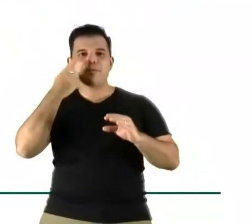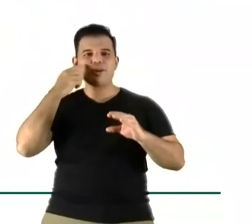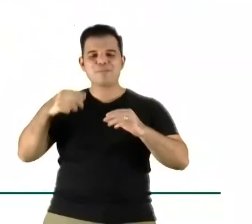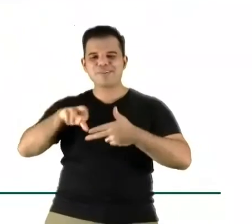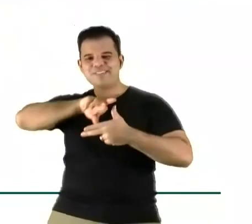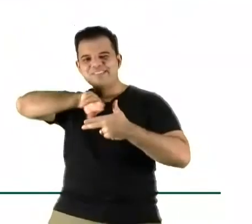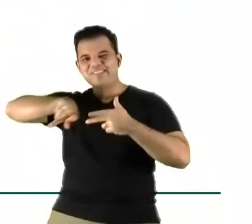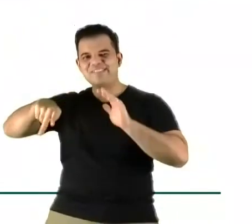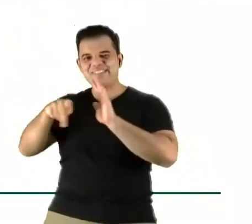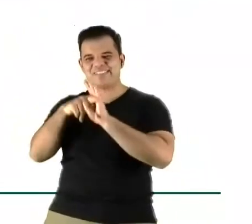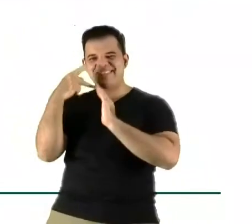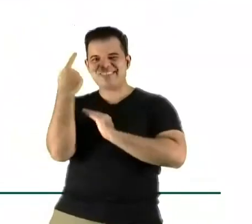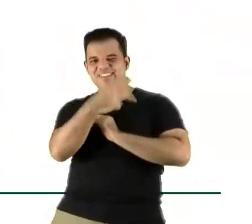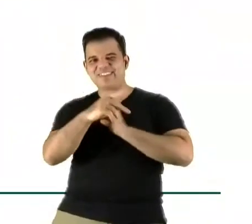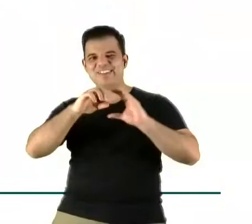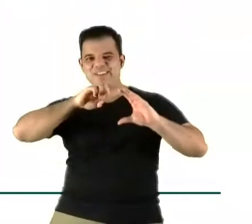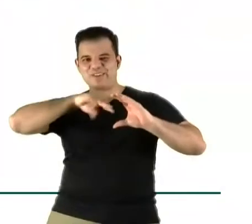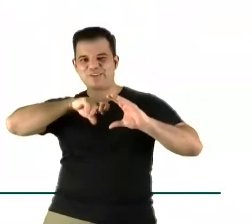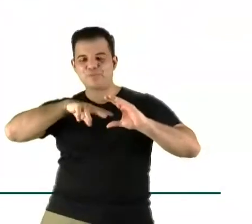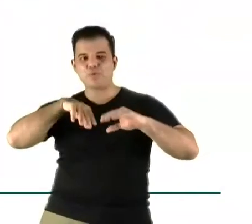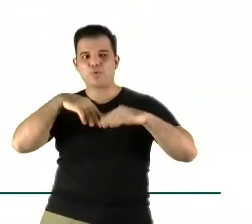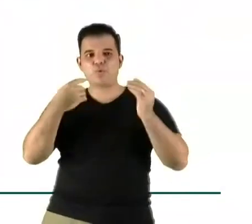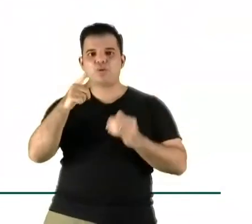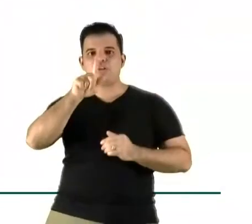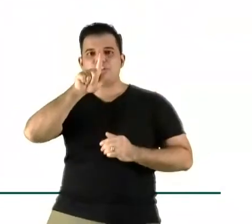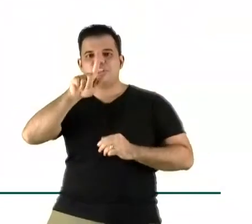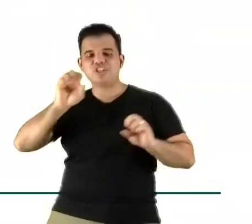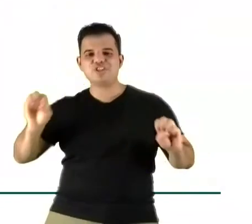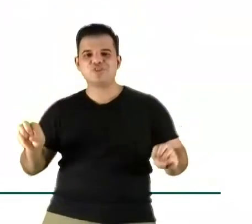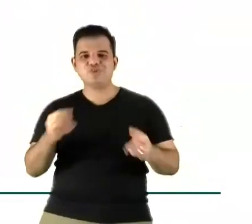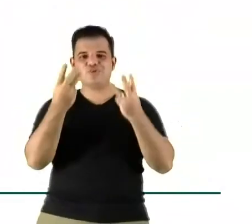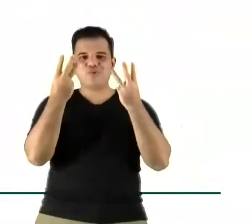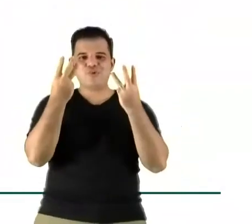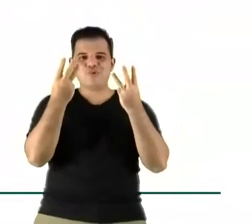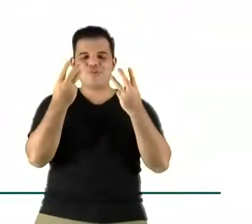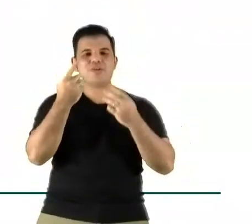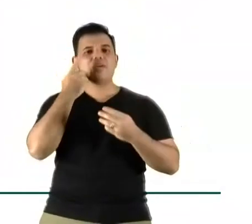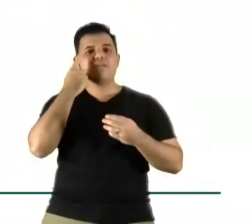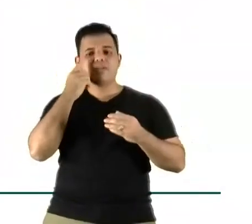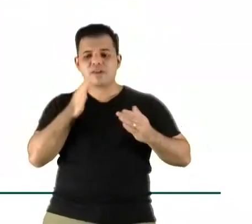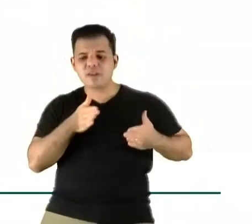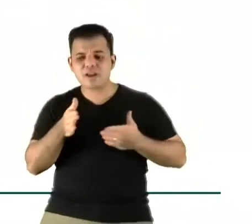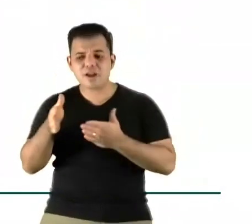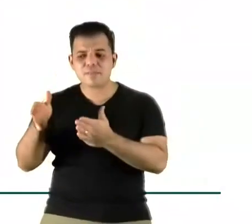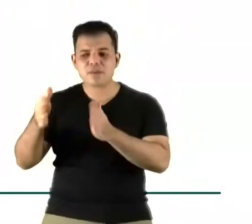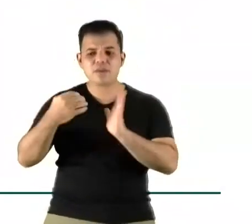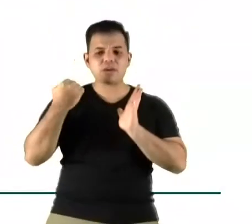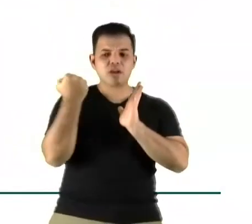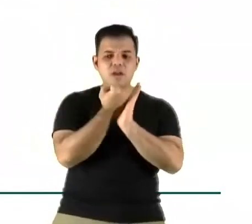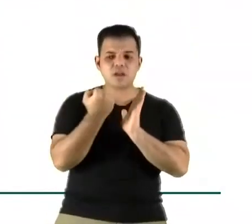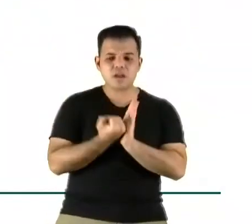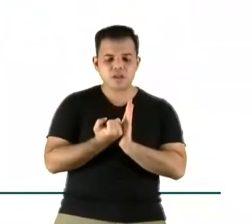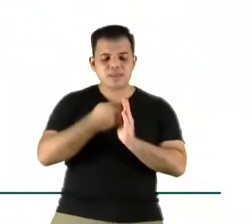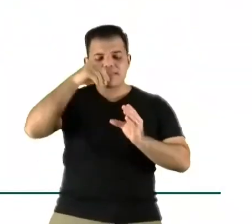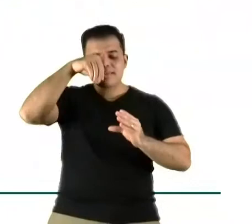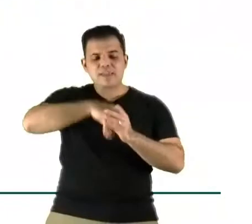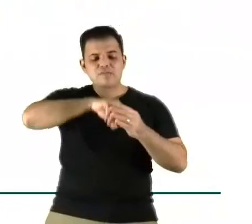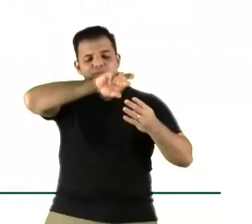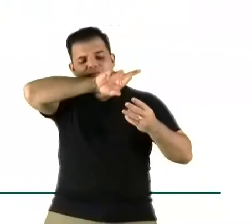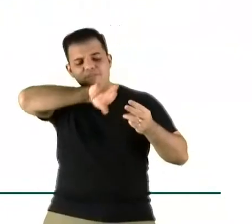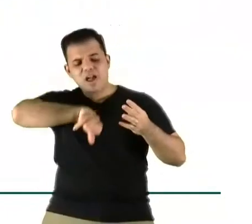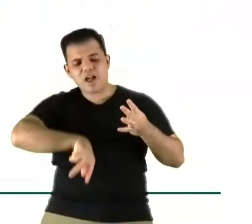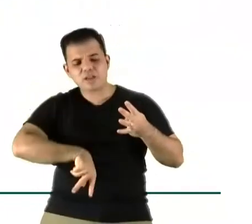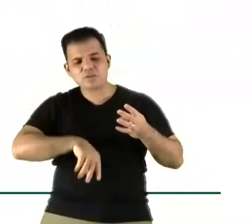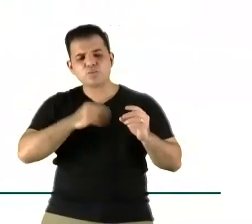-roll, enfim, no G-Show. A gente está indo para um caminho. Não, vamos... Quais são os atributos de marcas que querem ser construídos? Como que a gente